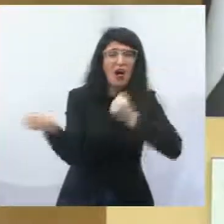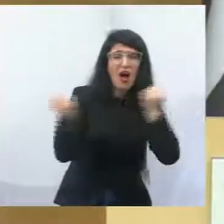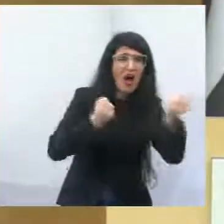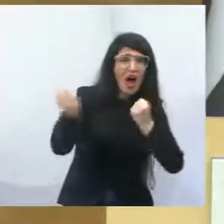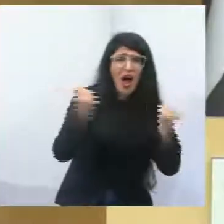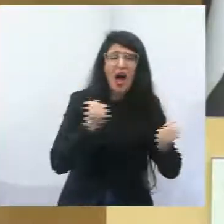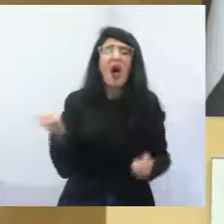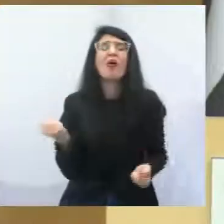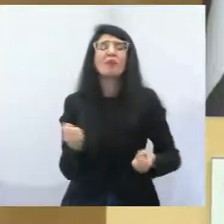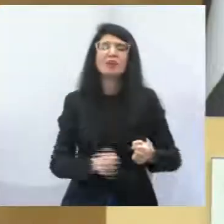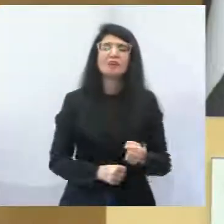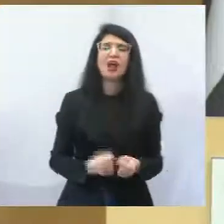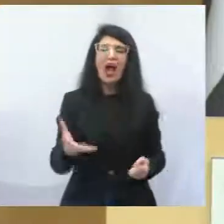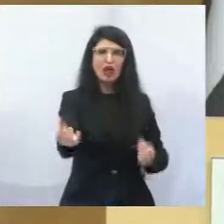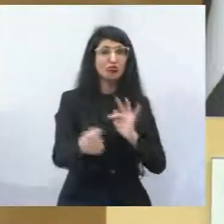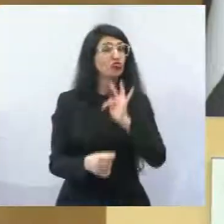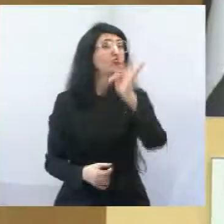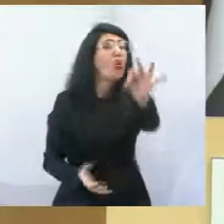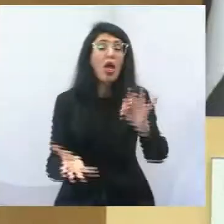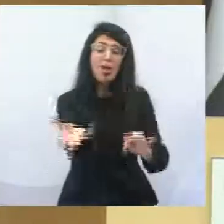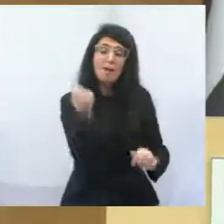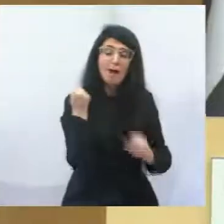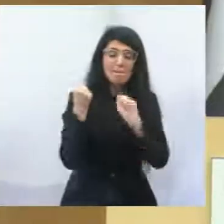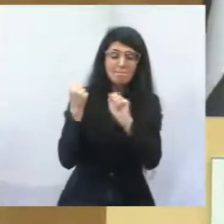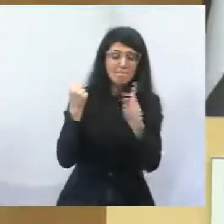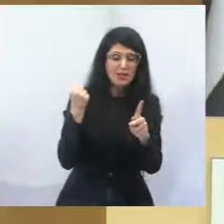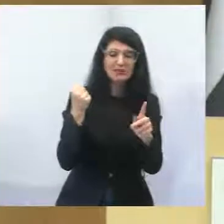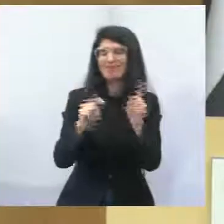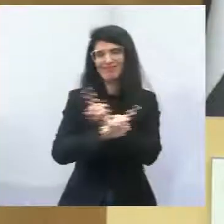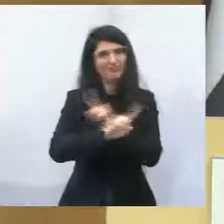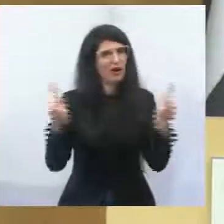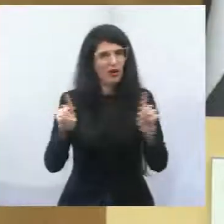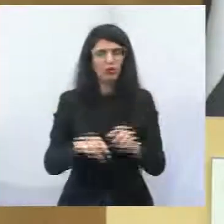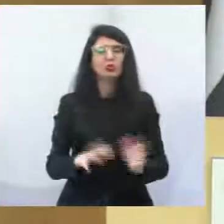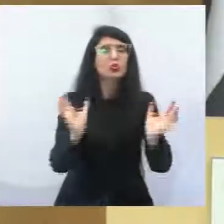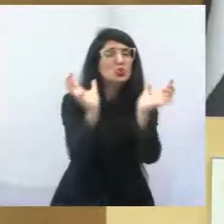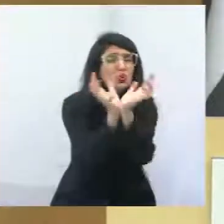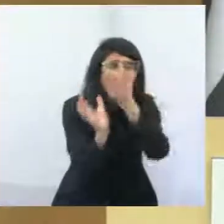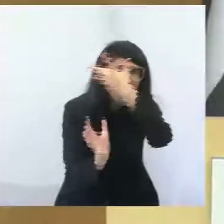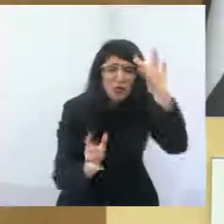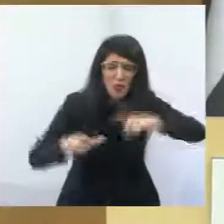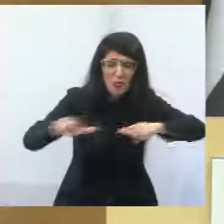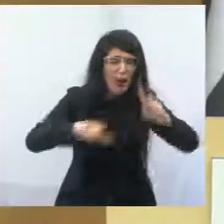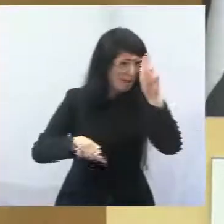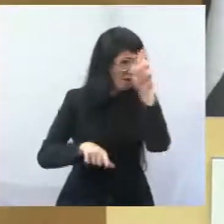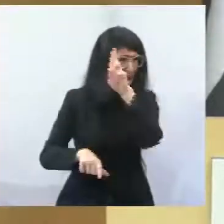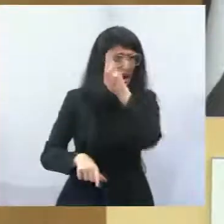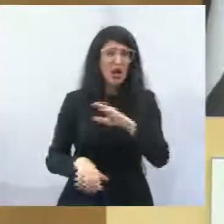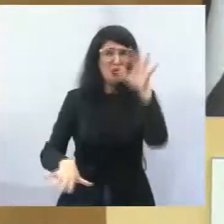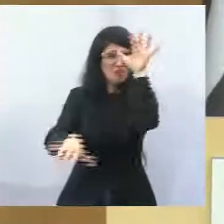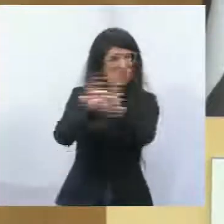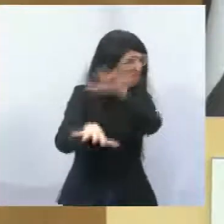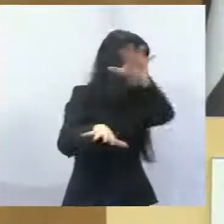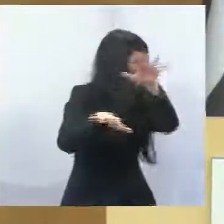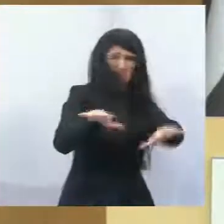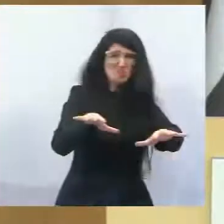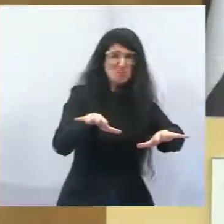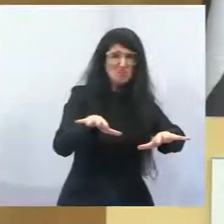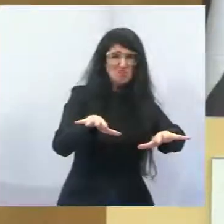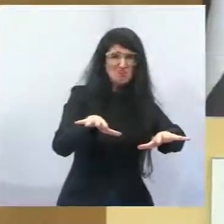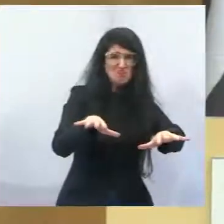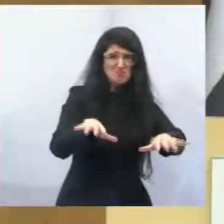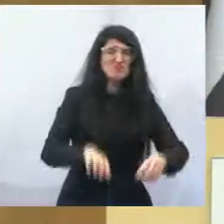previdência por parte dessas empresas. Então é uma categoria de trabalhadores que estão sendo excluídas da mínima